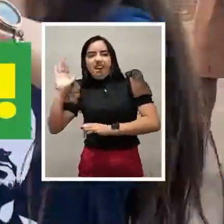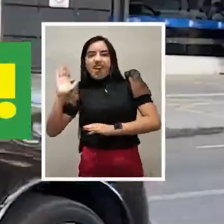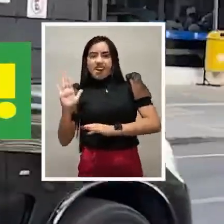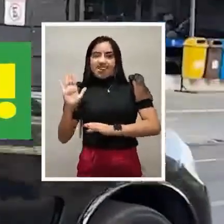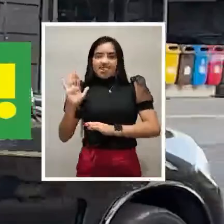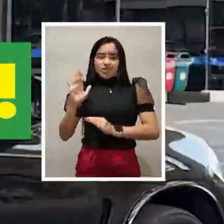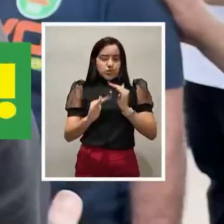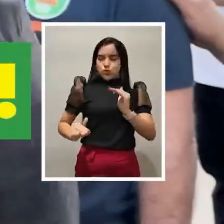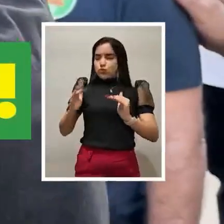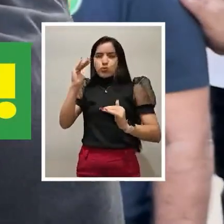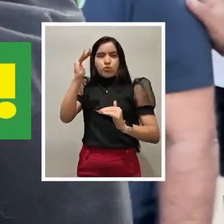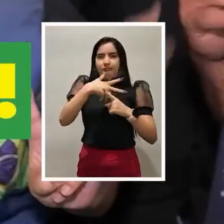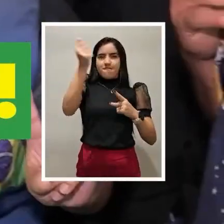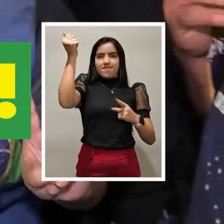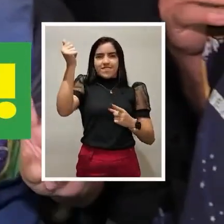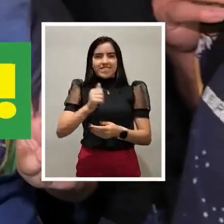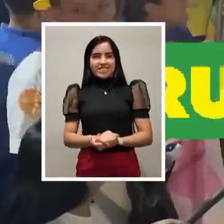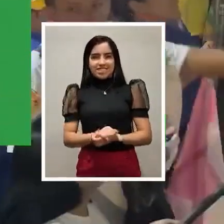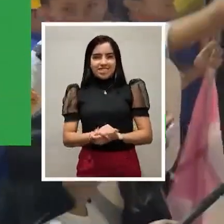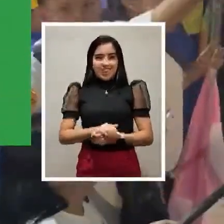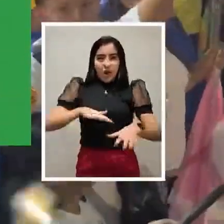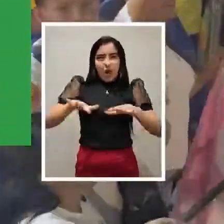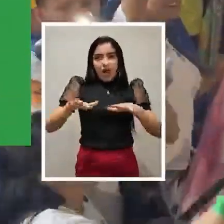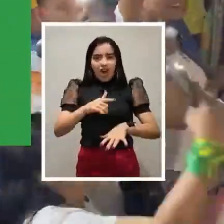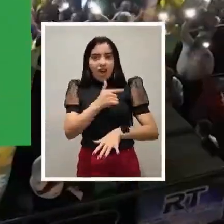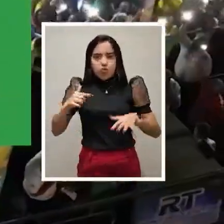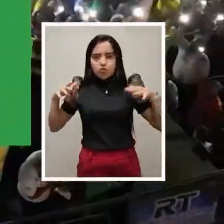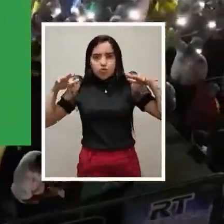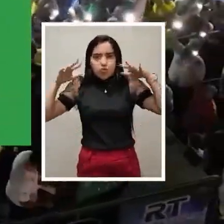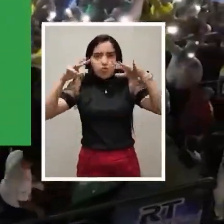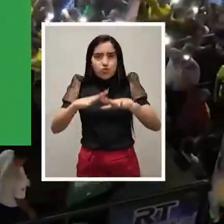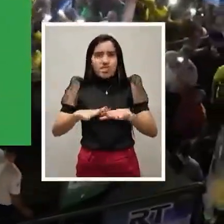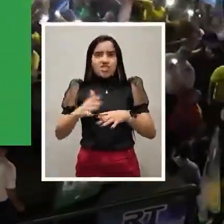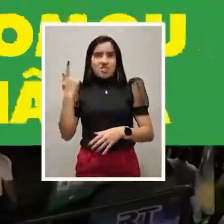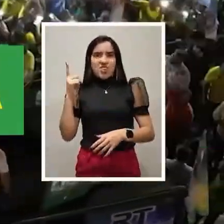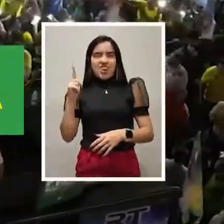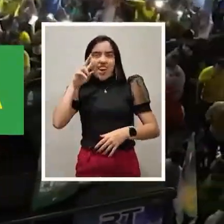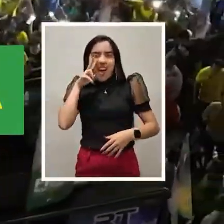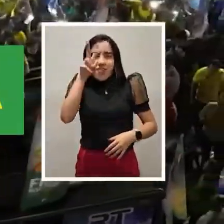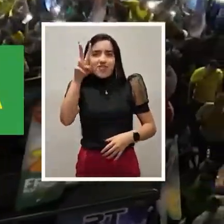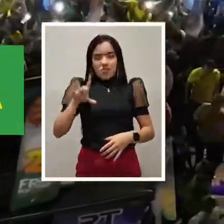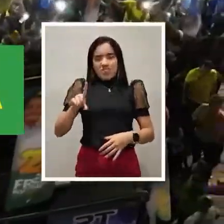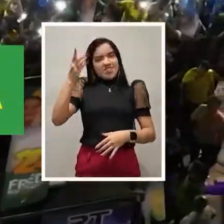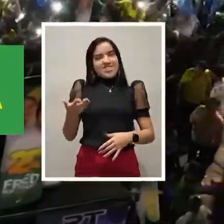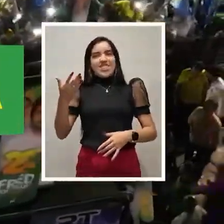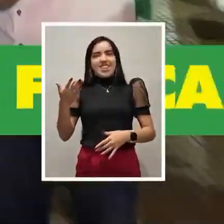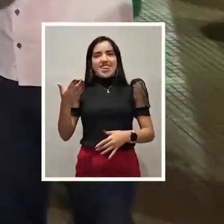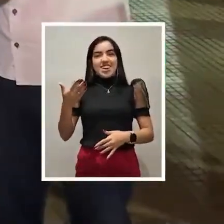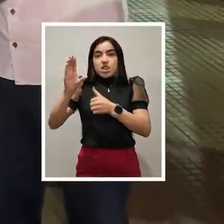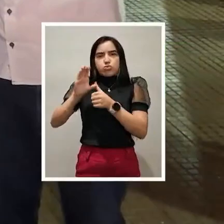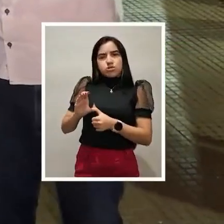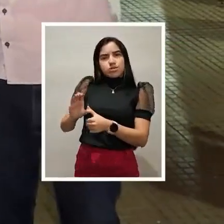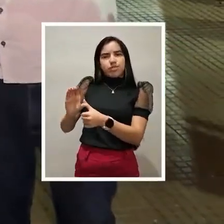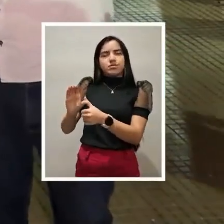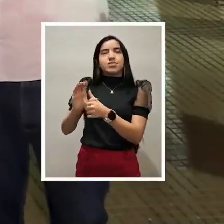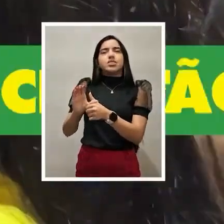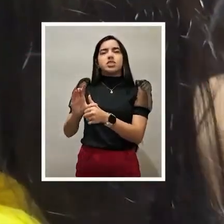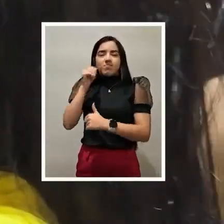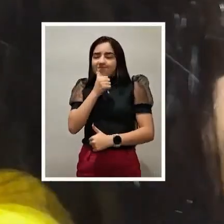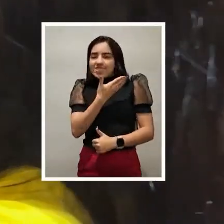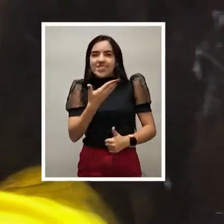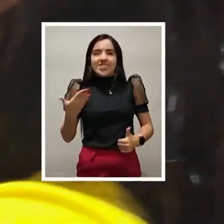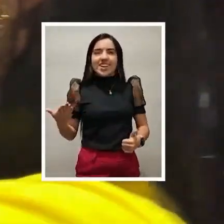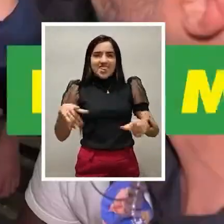é o candidato com maior chance de vitória. A Onda 22 tomou conta de Goiânia. a força da direita, dos cristãos,